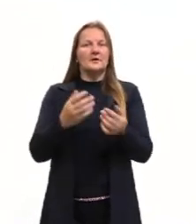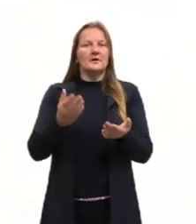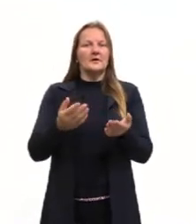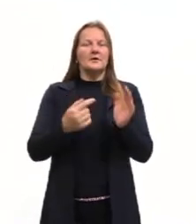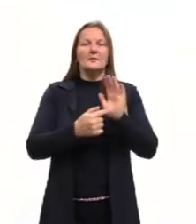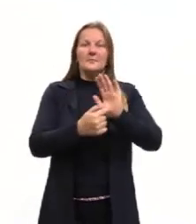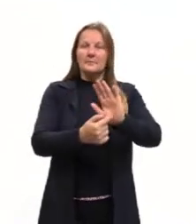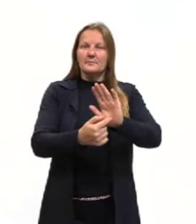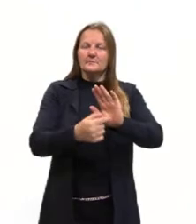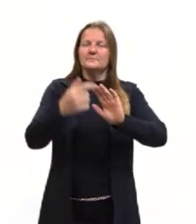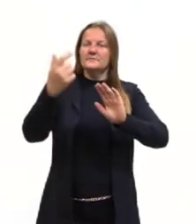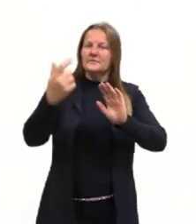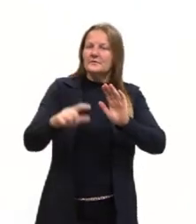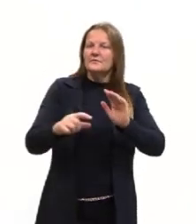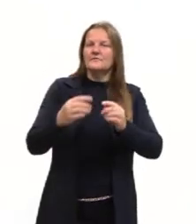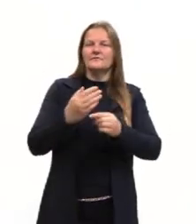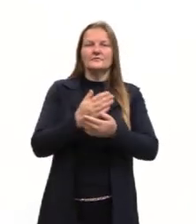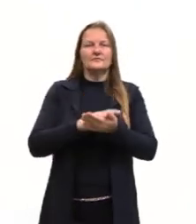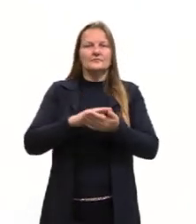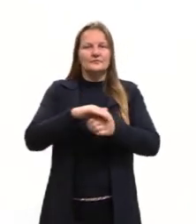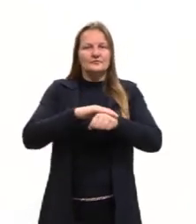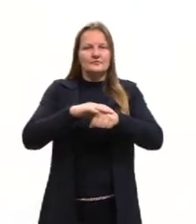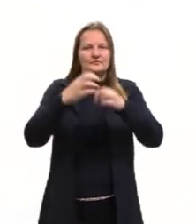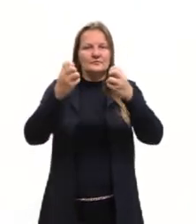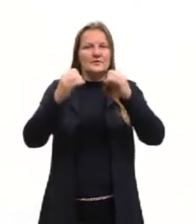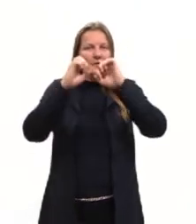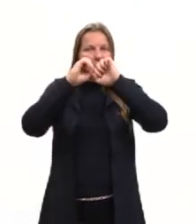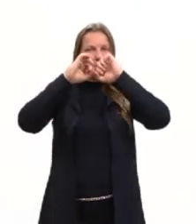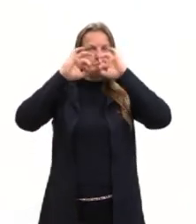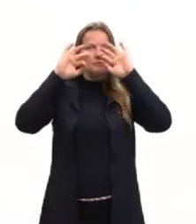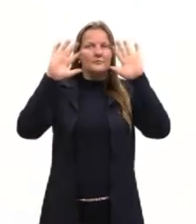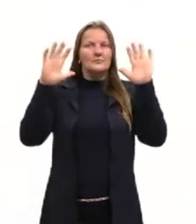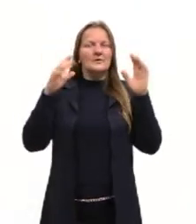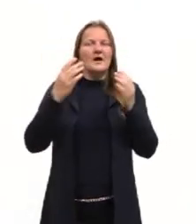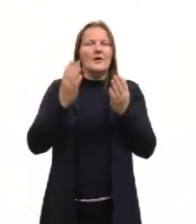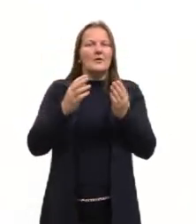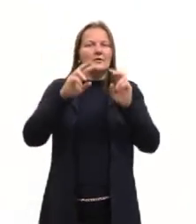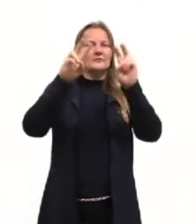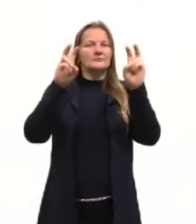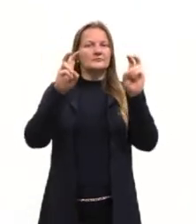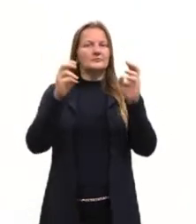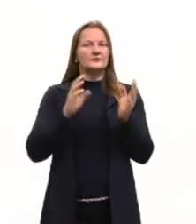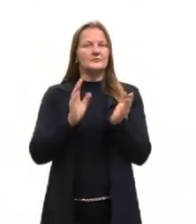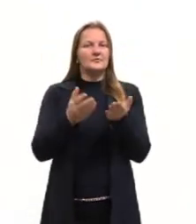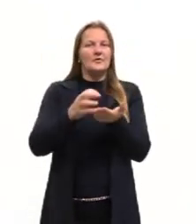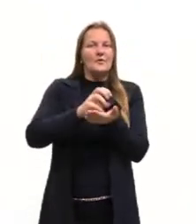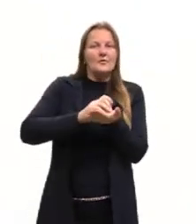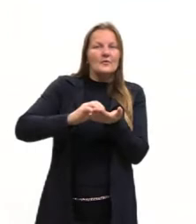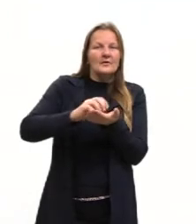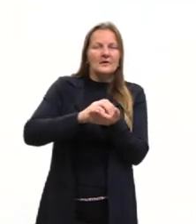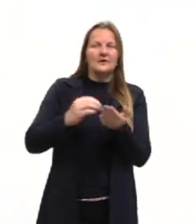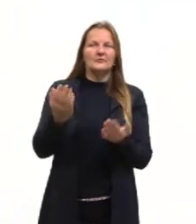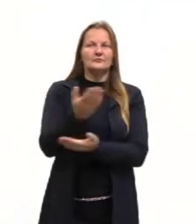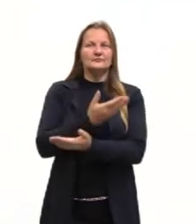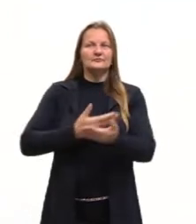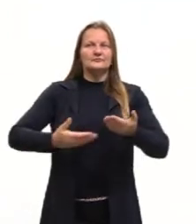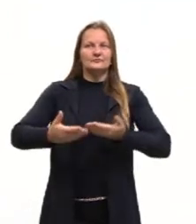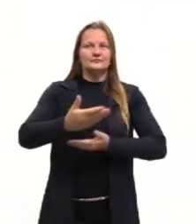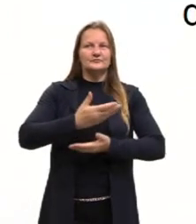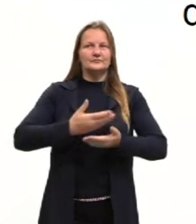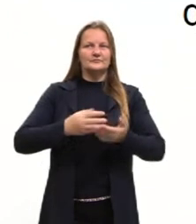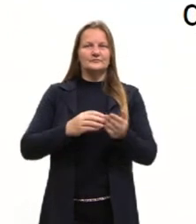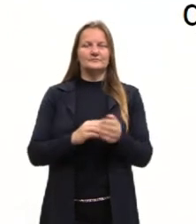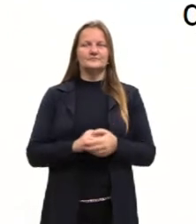trazer novamente aqui para a gente compreender e agora nós vamos abordar os cálculos, né, envolvendo essas medidas.